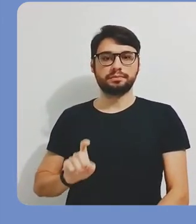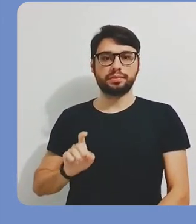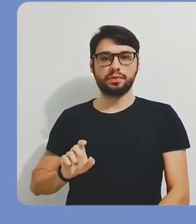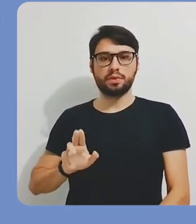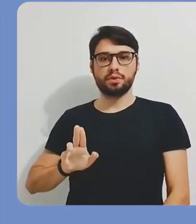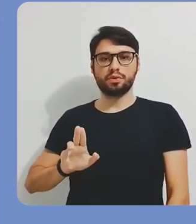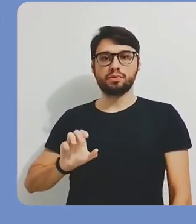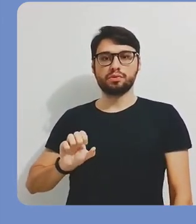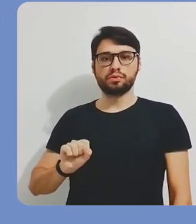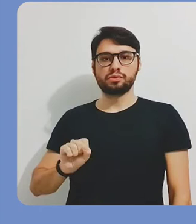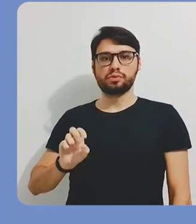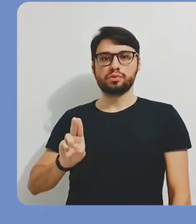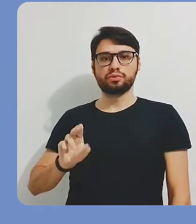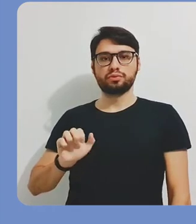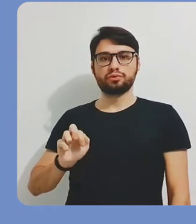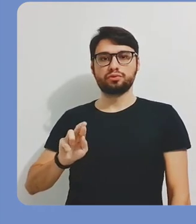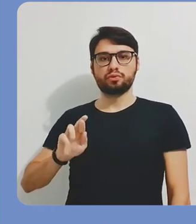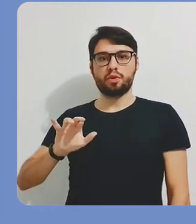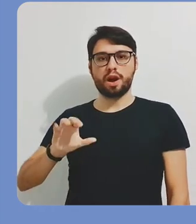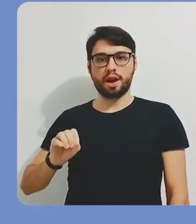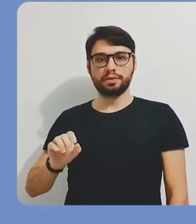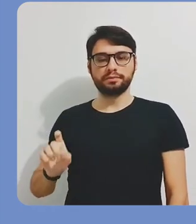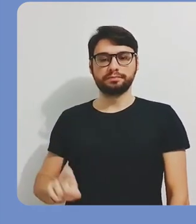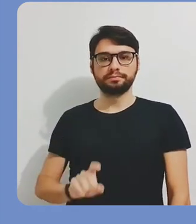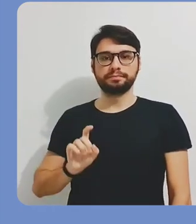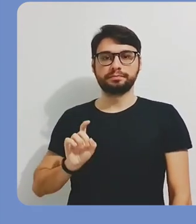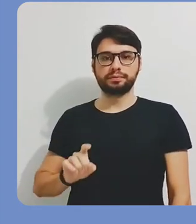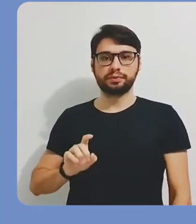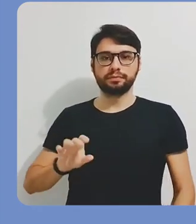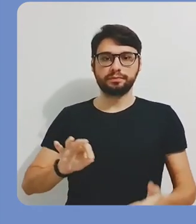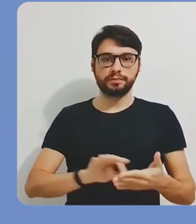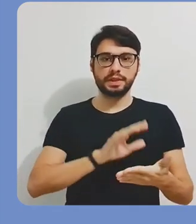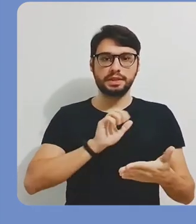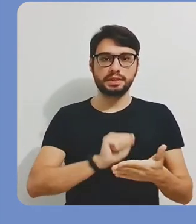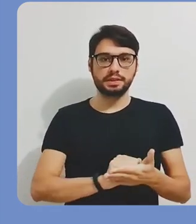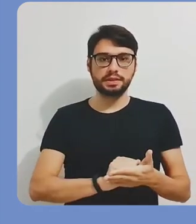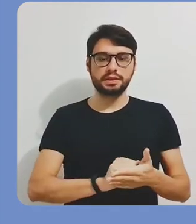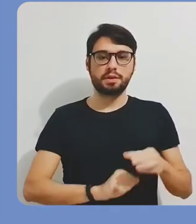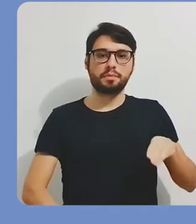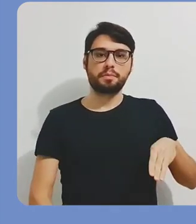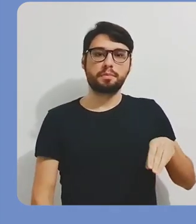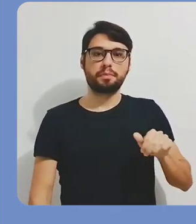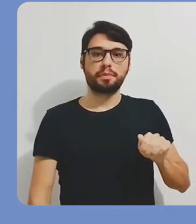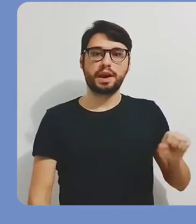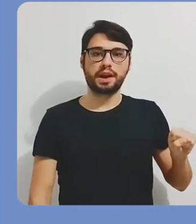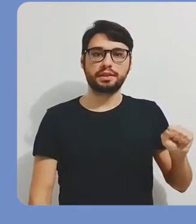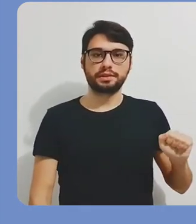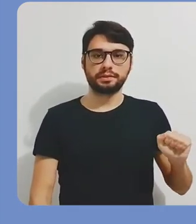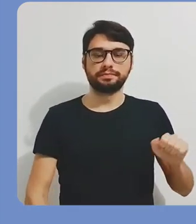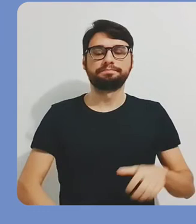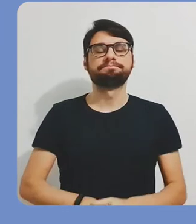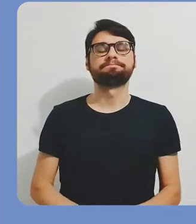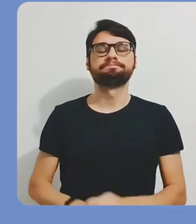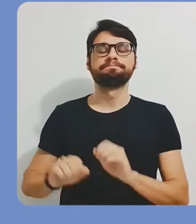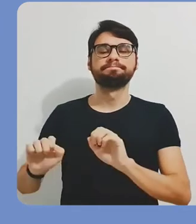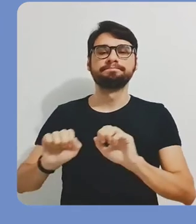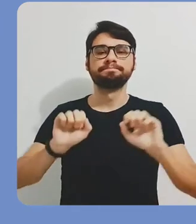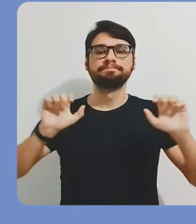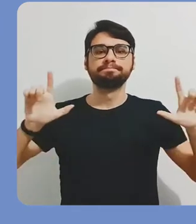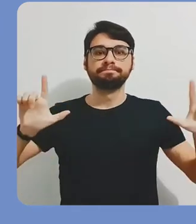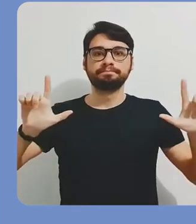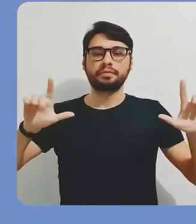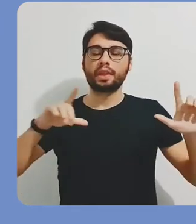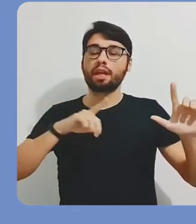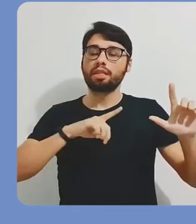menus laterais, clique em Administração, depois em Usuário, e aí depois